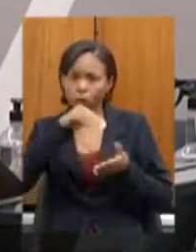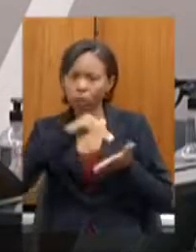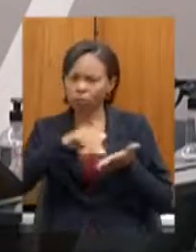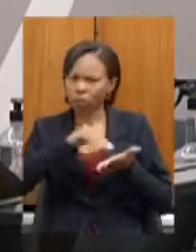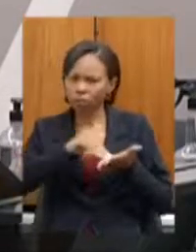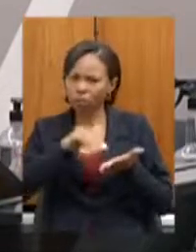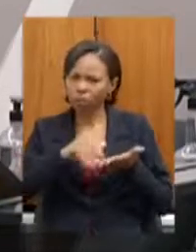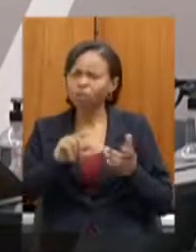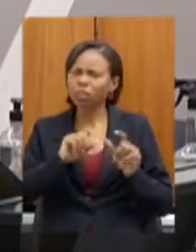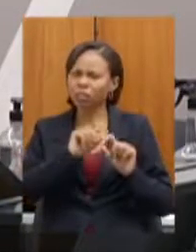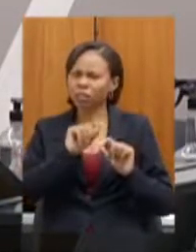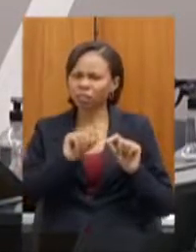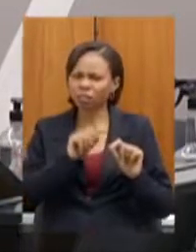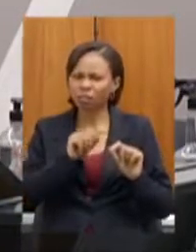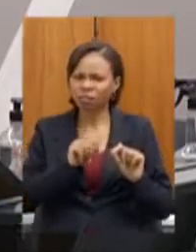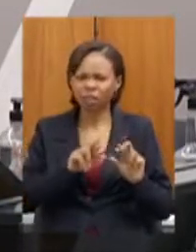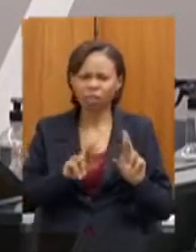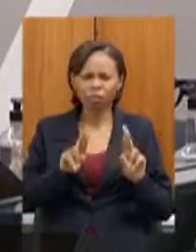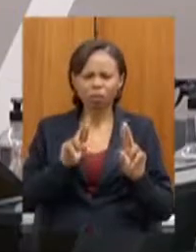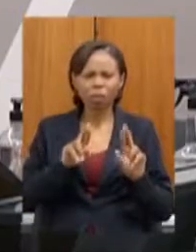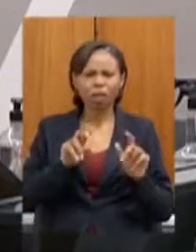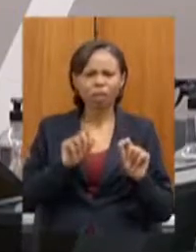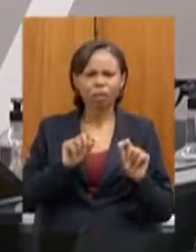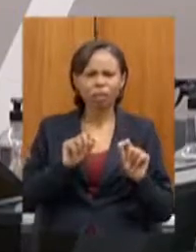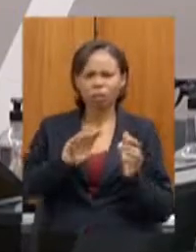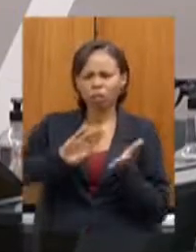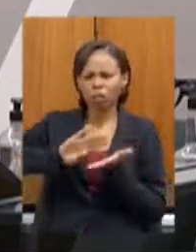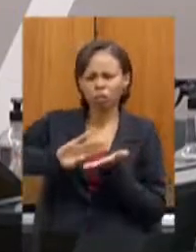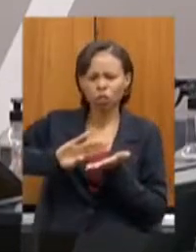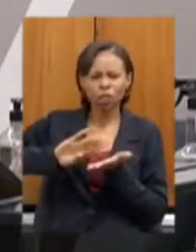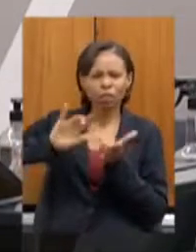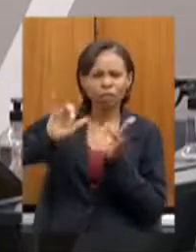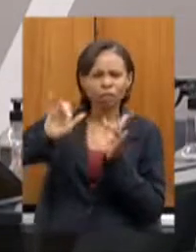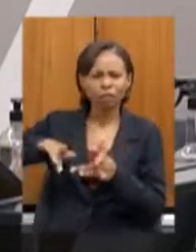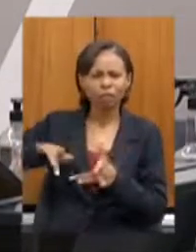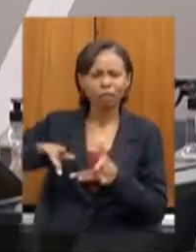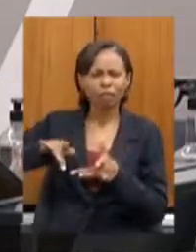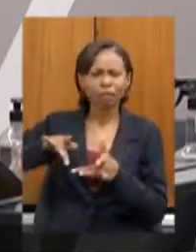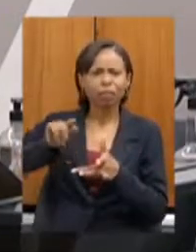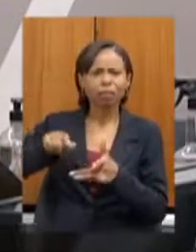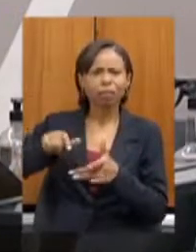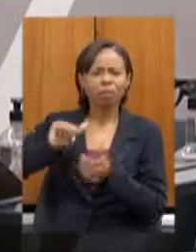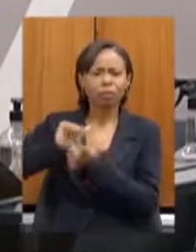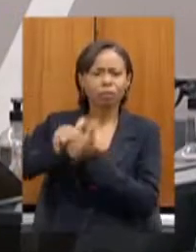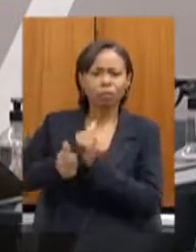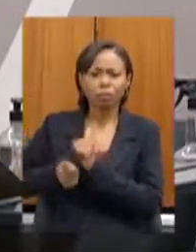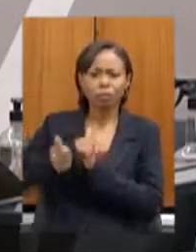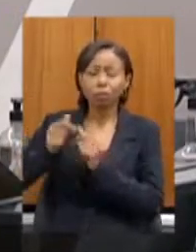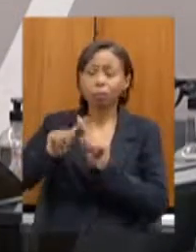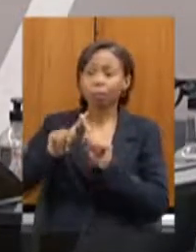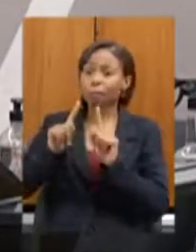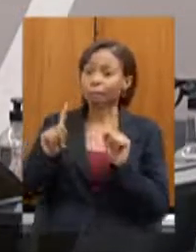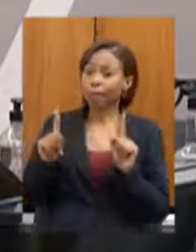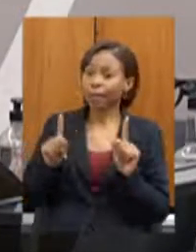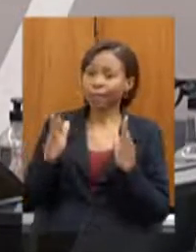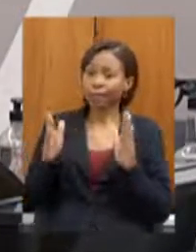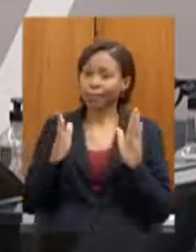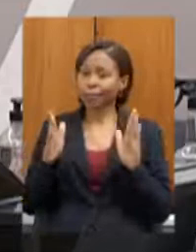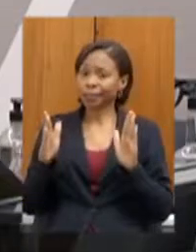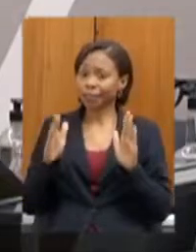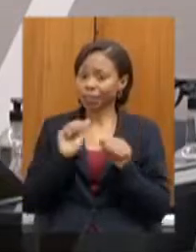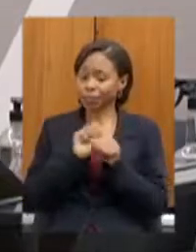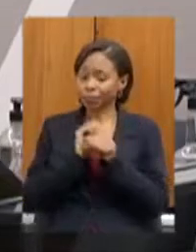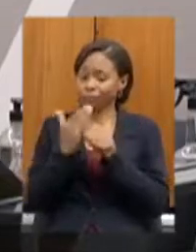dessa nova gestão desses espaços públicos mas a pandemia nos impede disso a calamidade